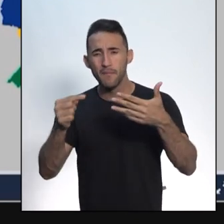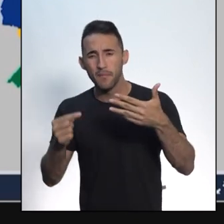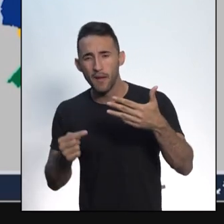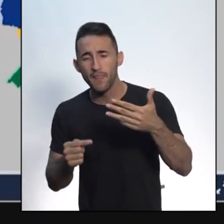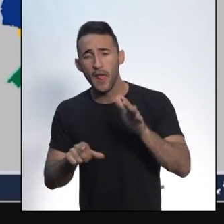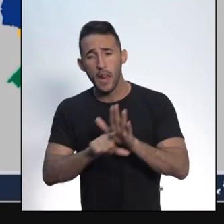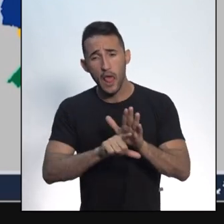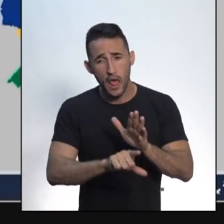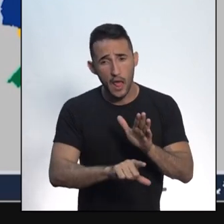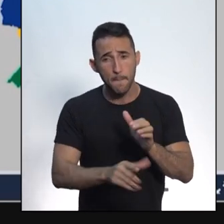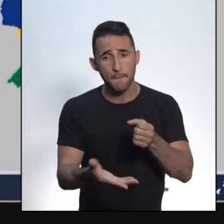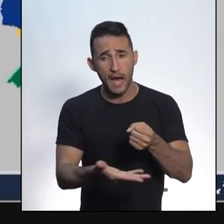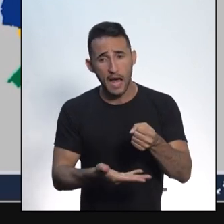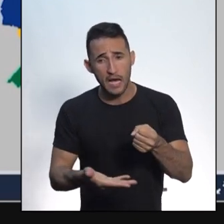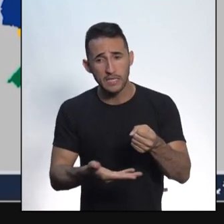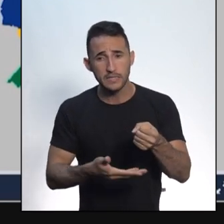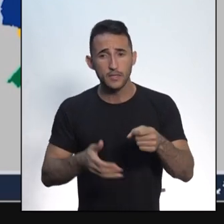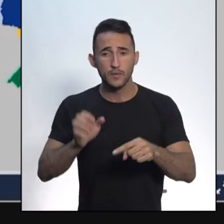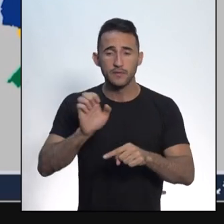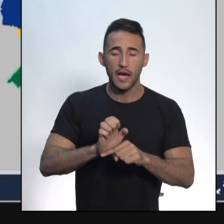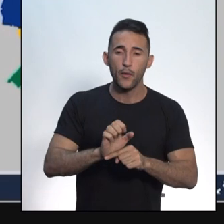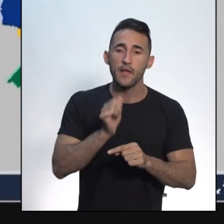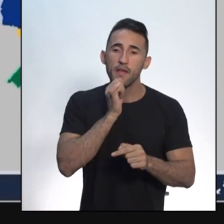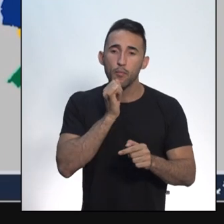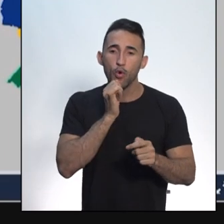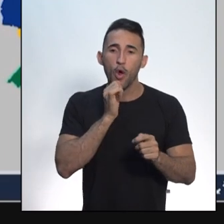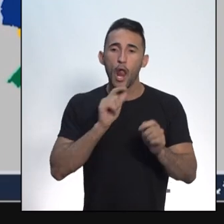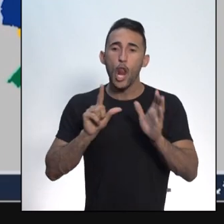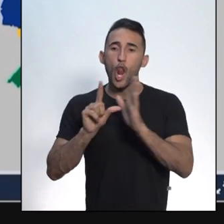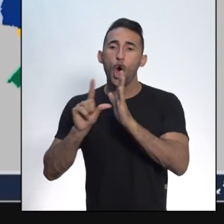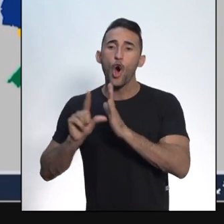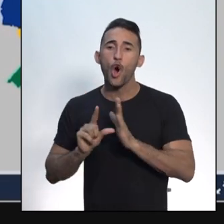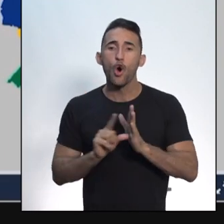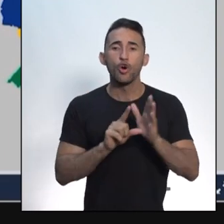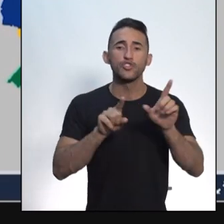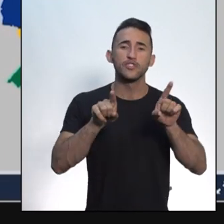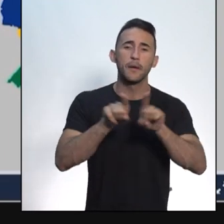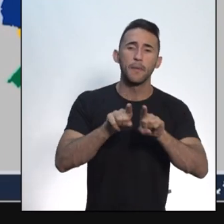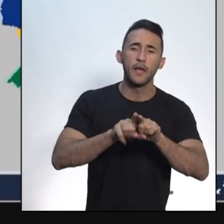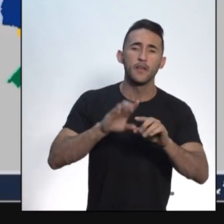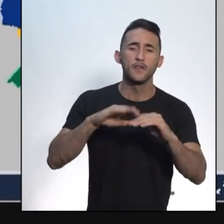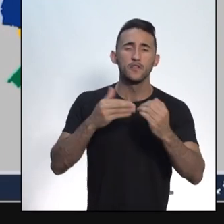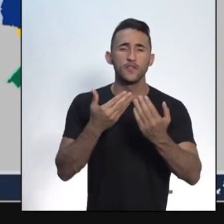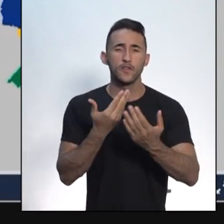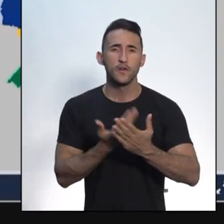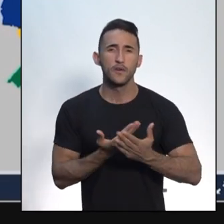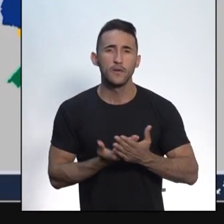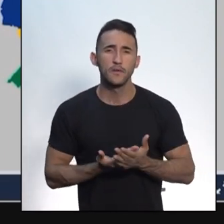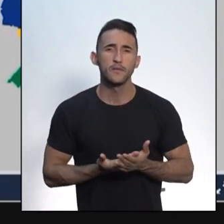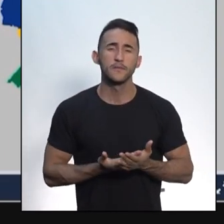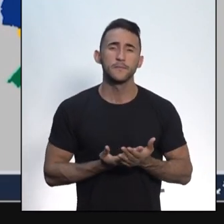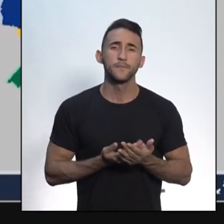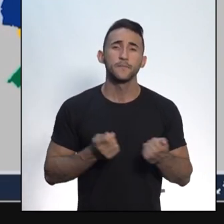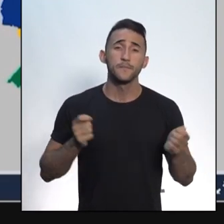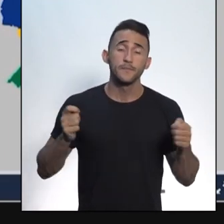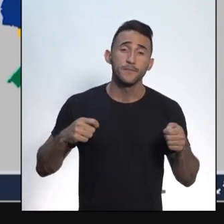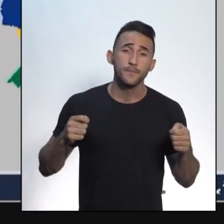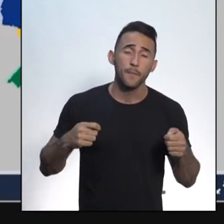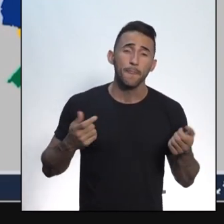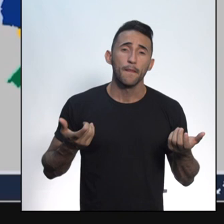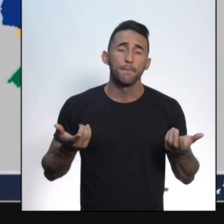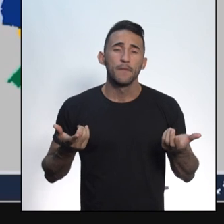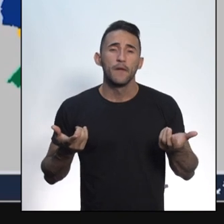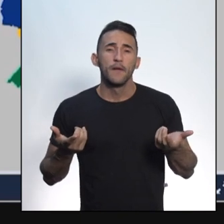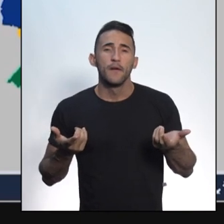própria legislação referente ao comércio, referente ao funcionamento das escolas, referente ao funcionamento